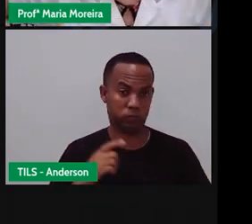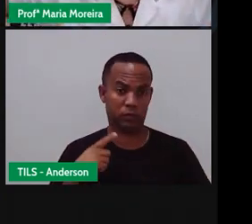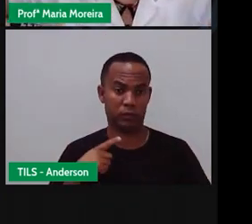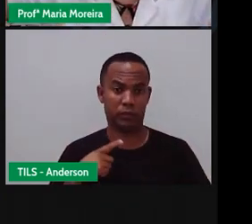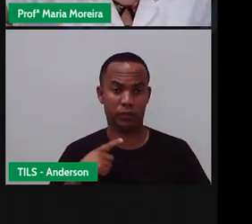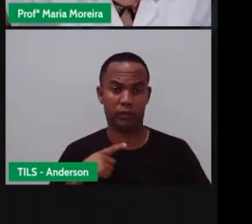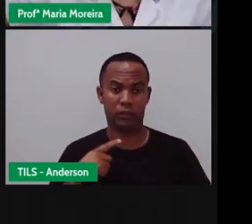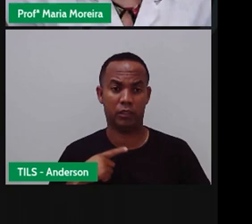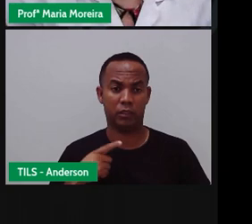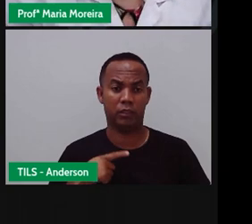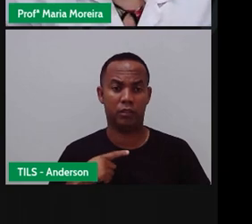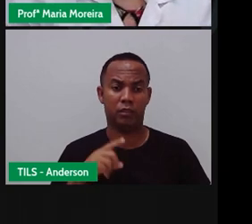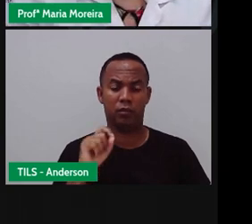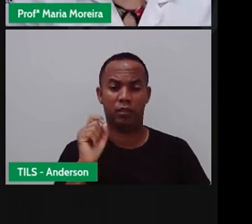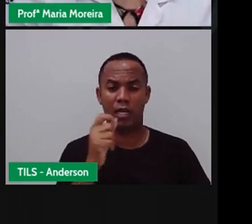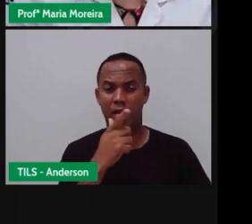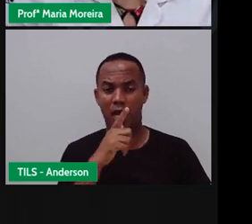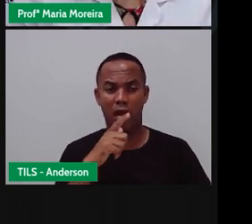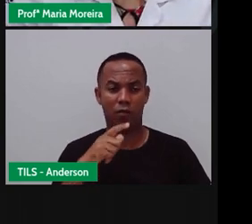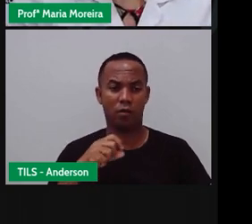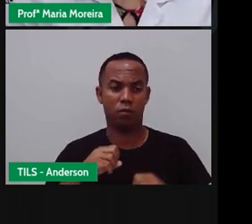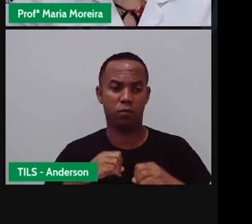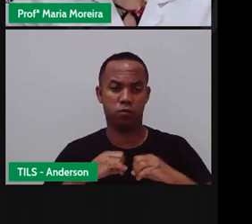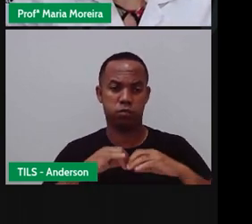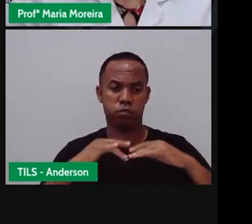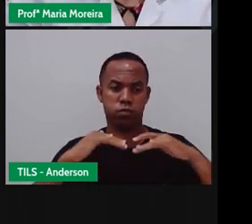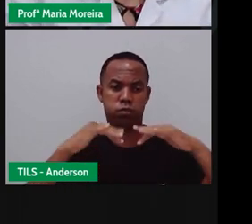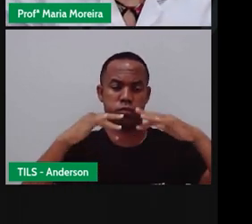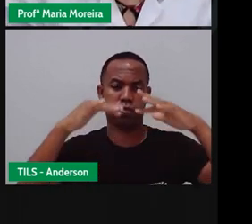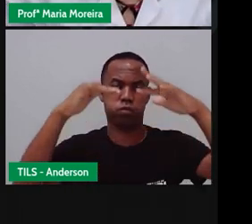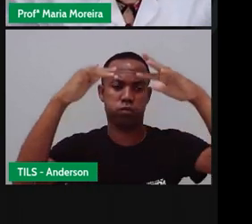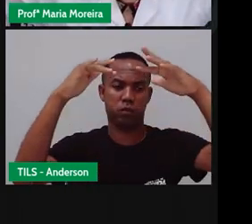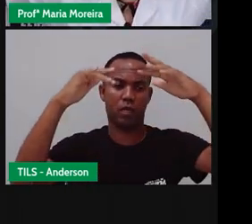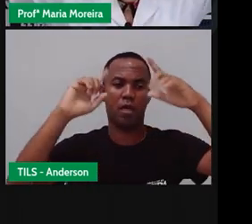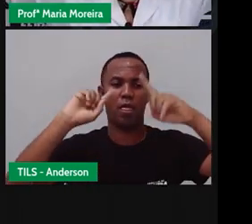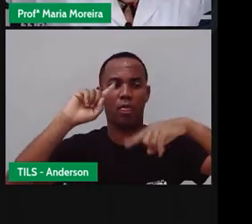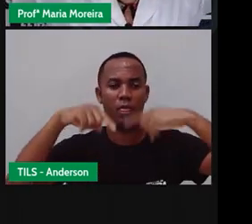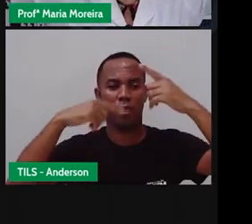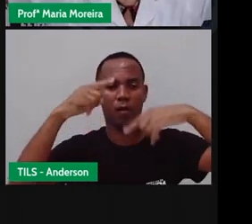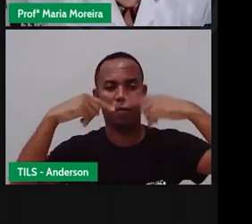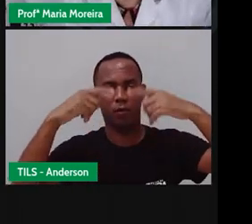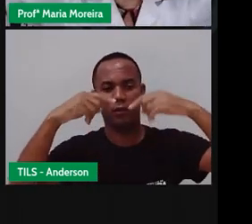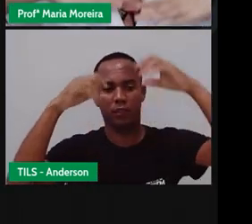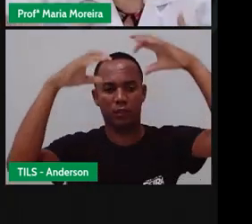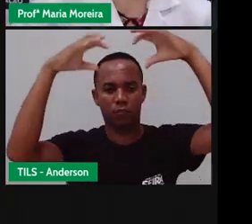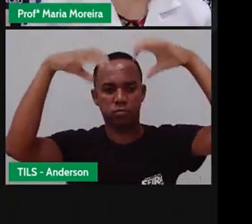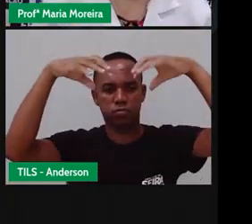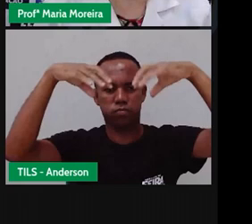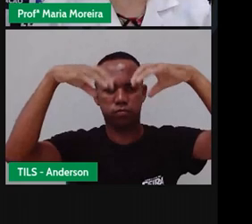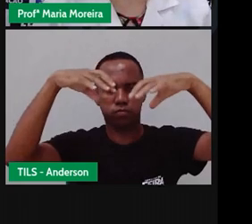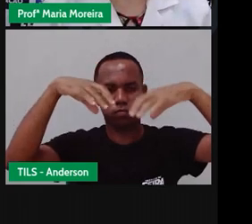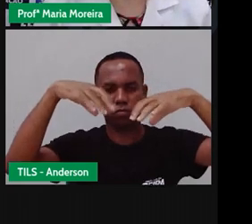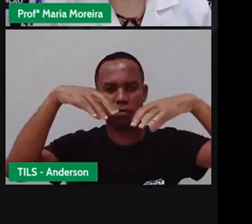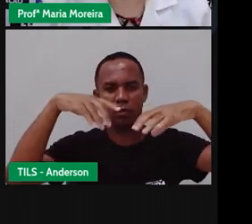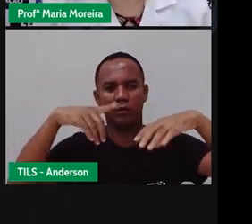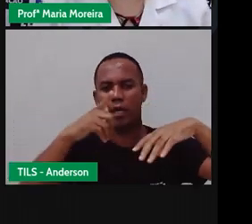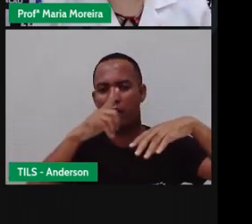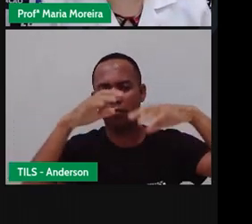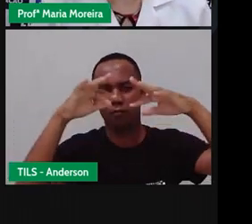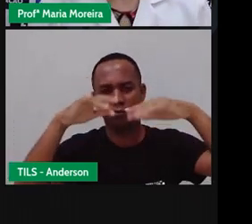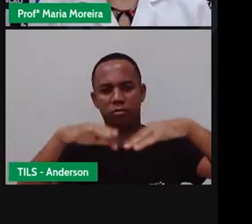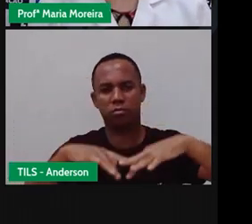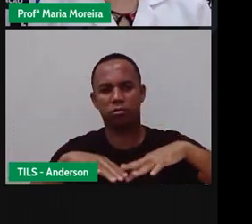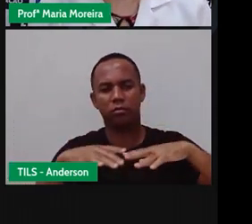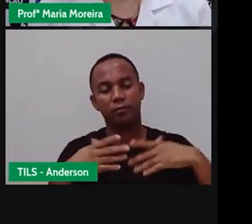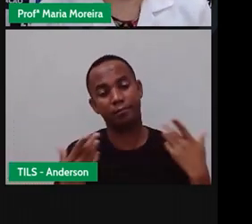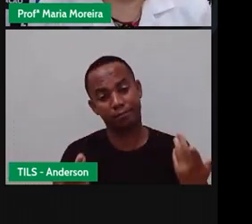a água faz o que ela evapora não é isso e depois ela volta pra terra em formato de chuva então acaba